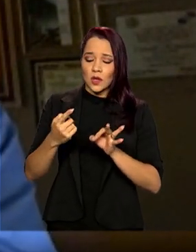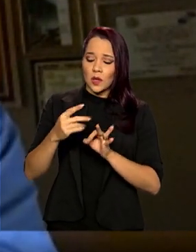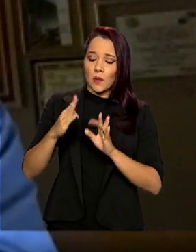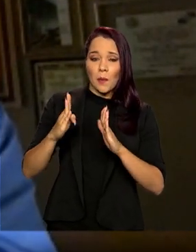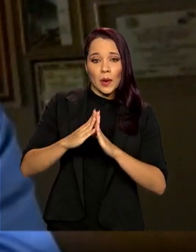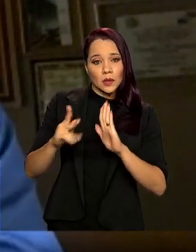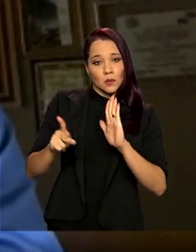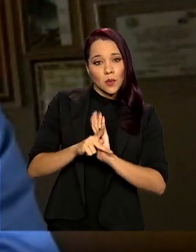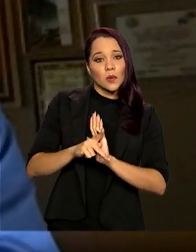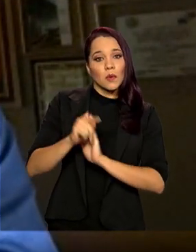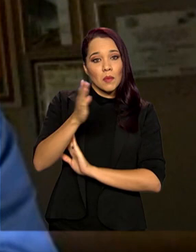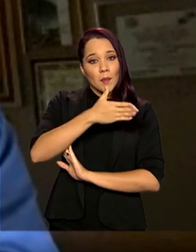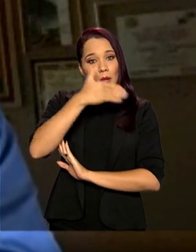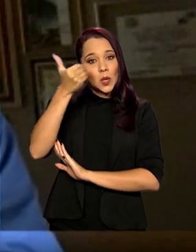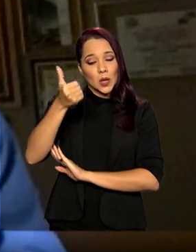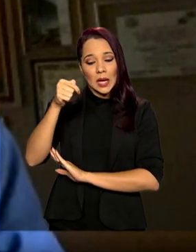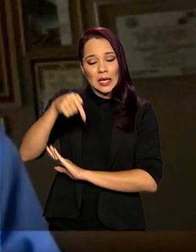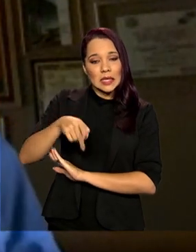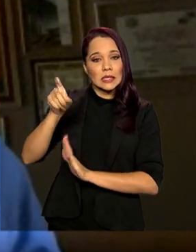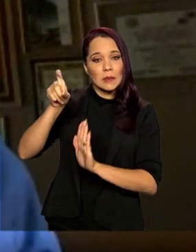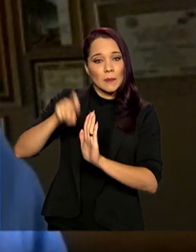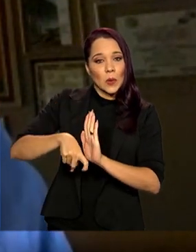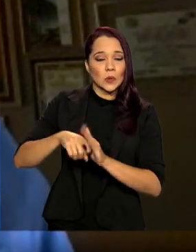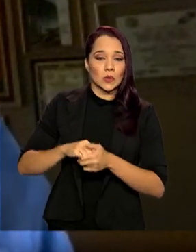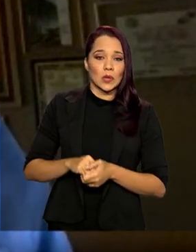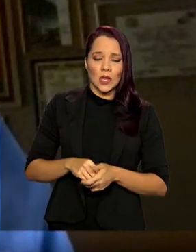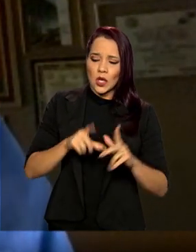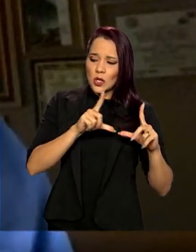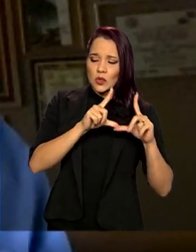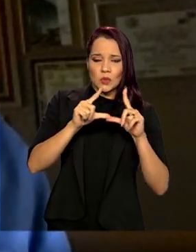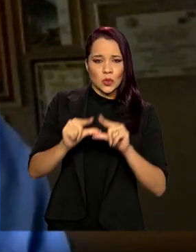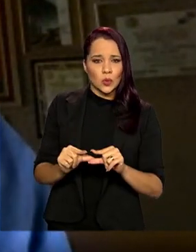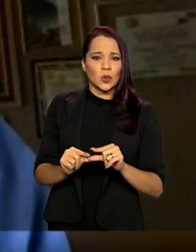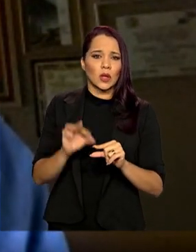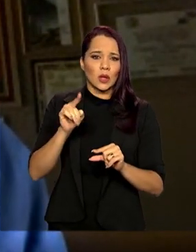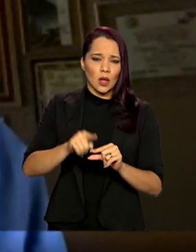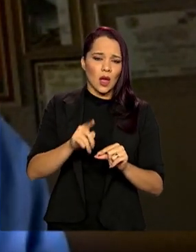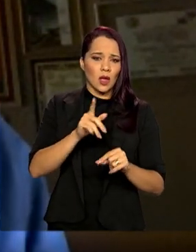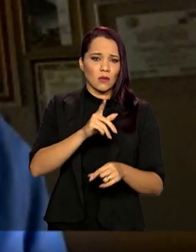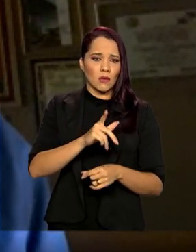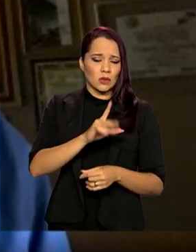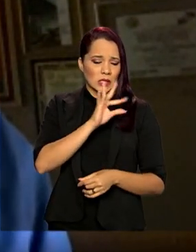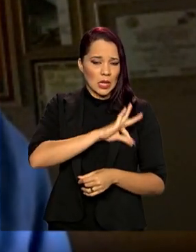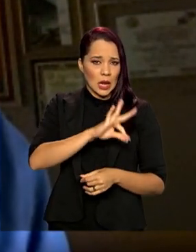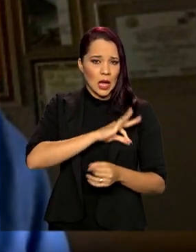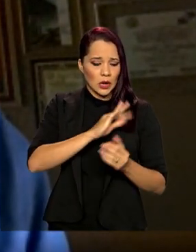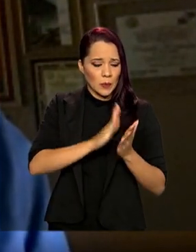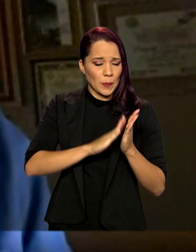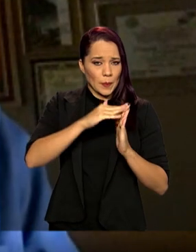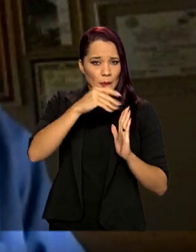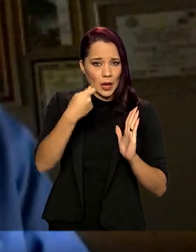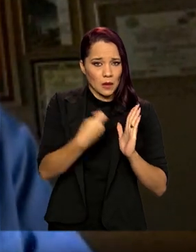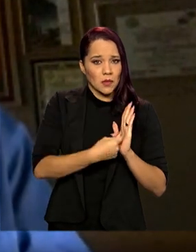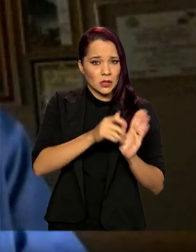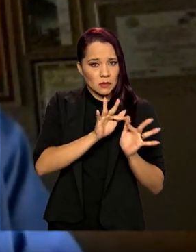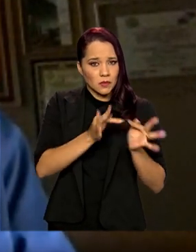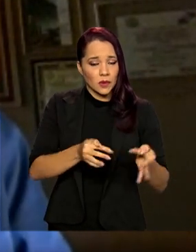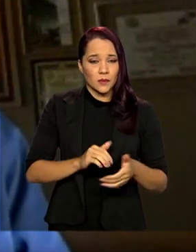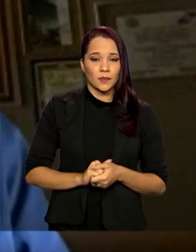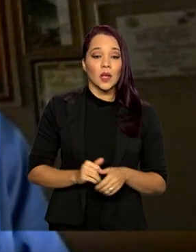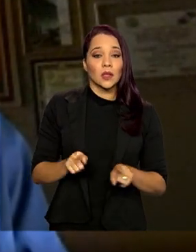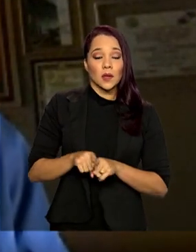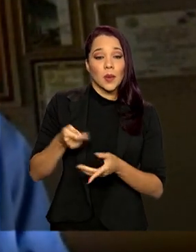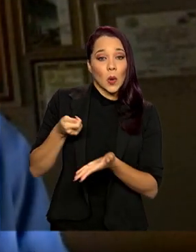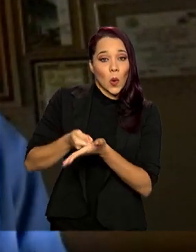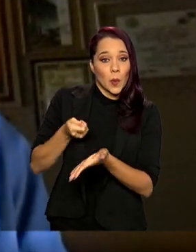para melhorar esse tributo e diminuir a carga tributária da folha de pagamento, simplificando ela também. E cobrança